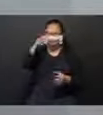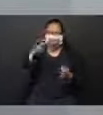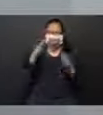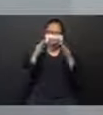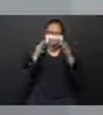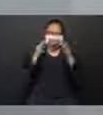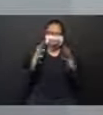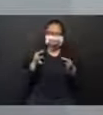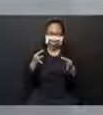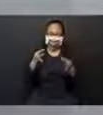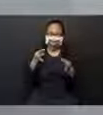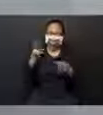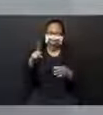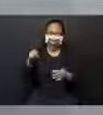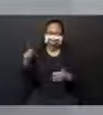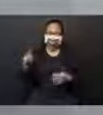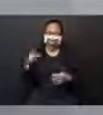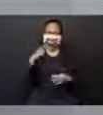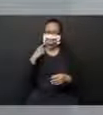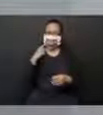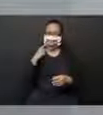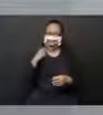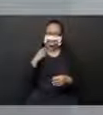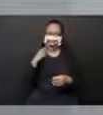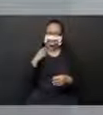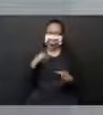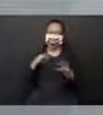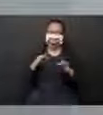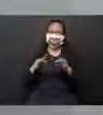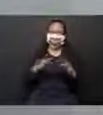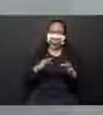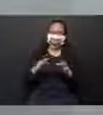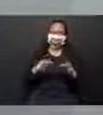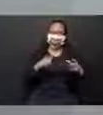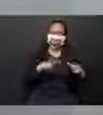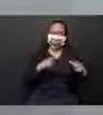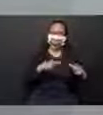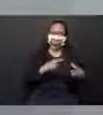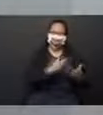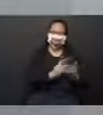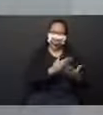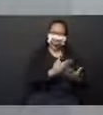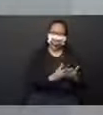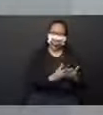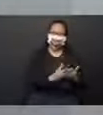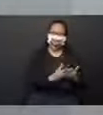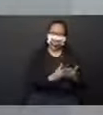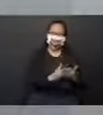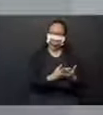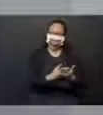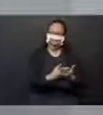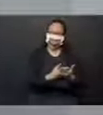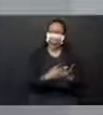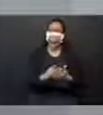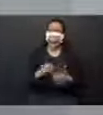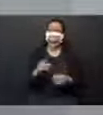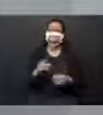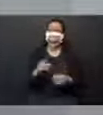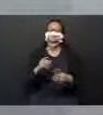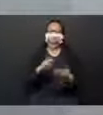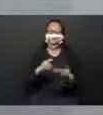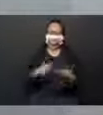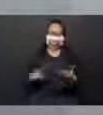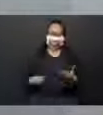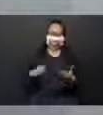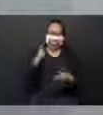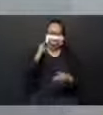professora vai dizer. Preparar um local para os estudos e ter sempre em mãos apostila,